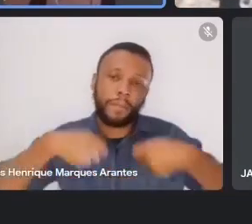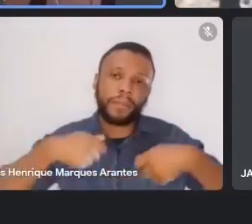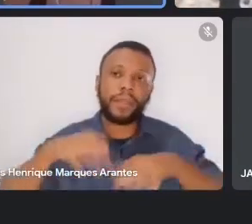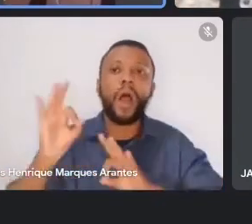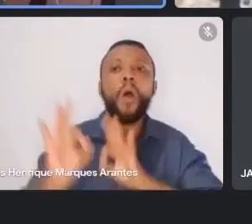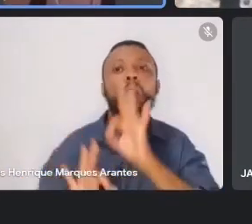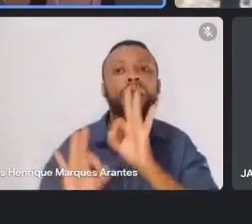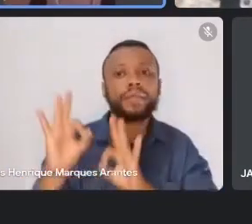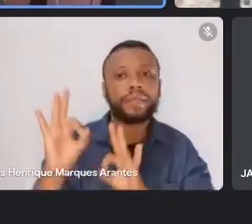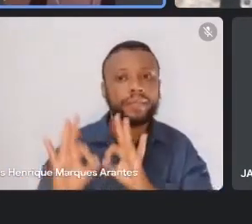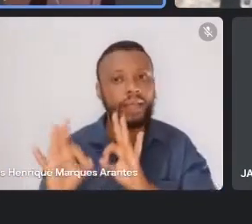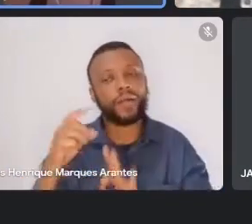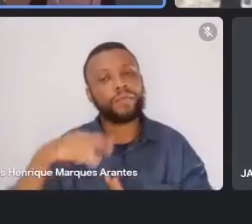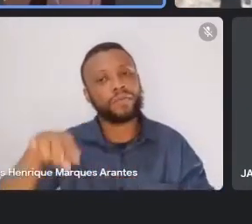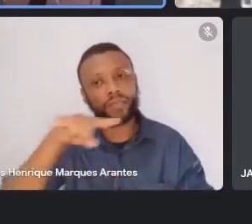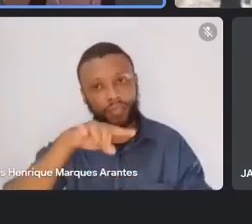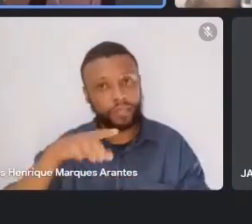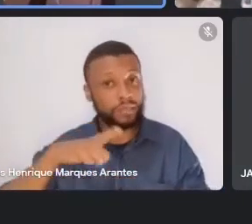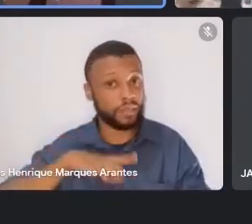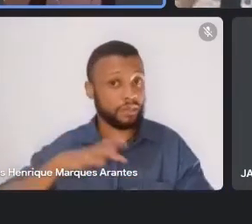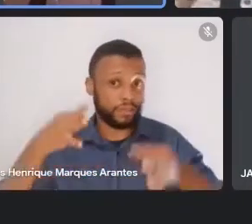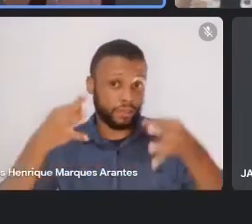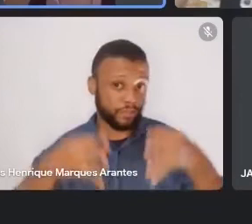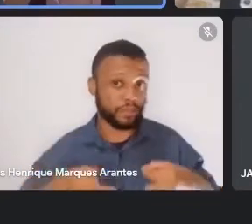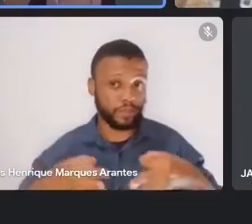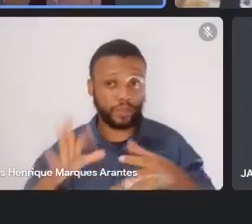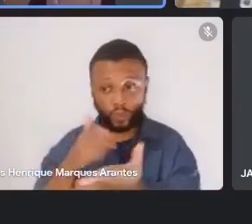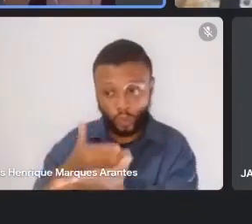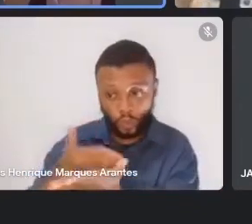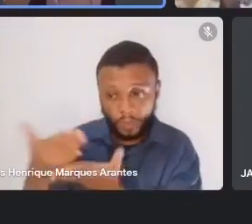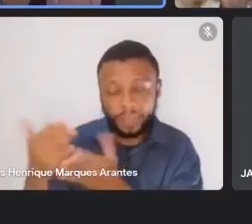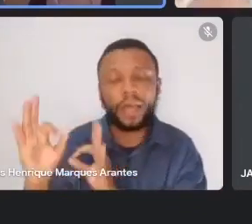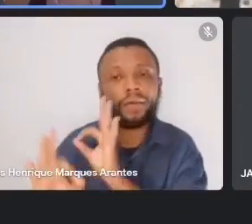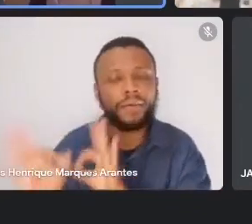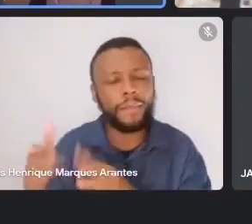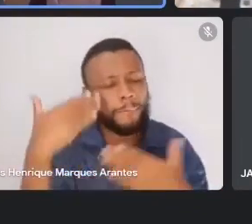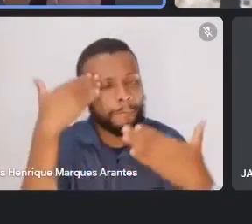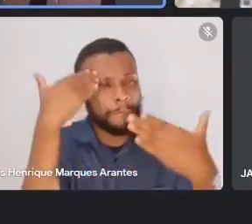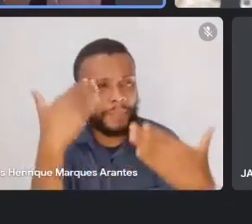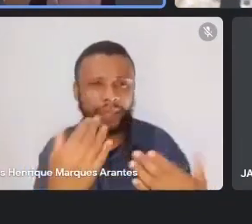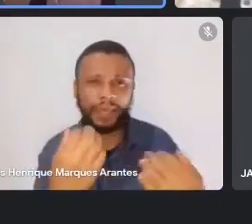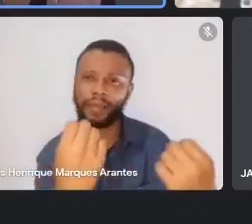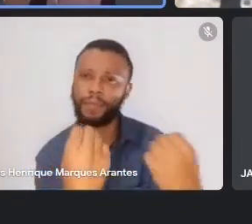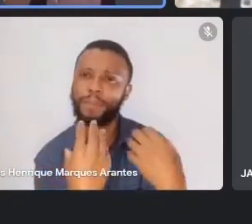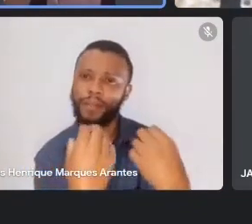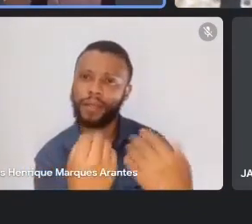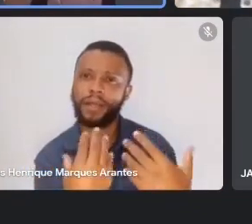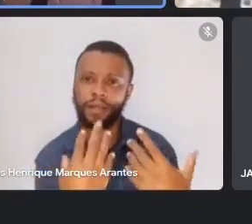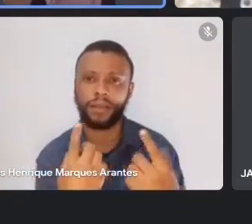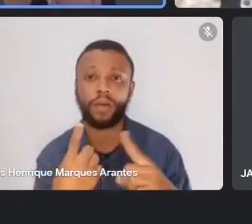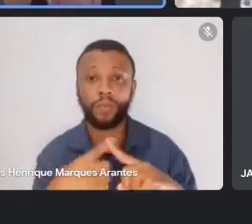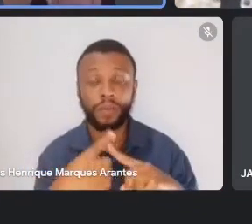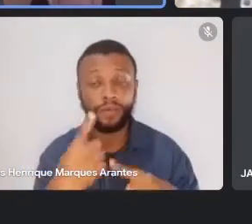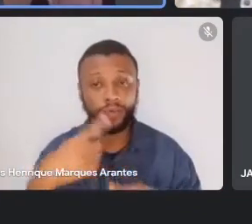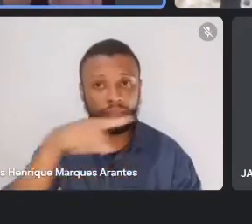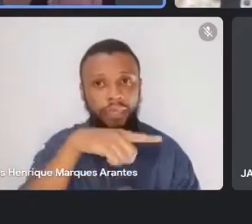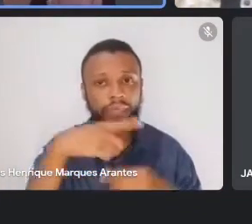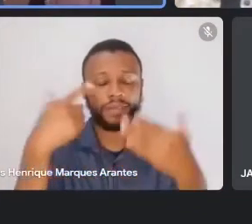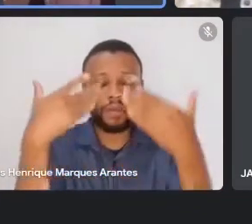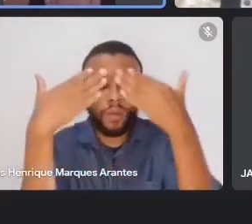certeza, vou começar a articular isso, e obrigada pela aula, gente, porque vocês abriram aí uma